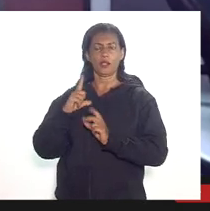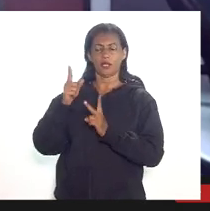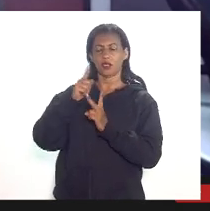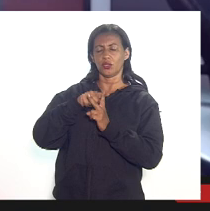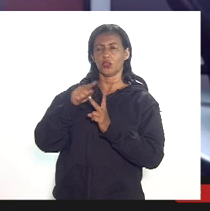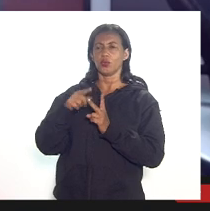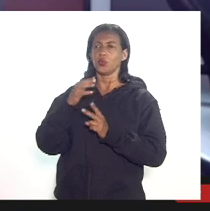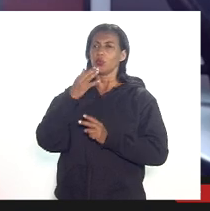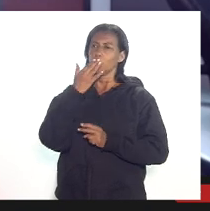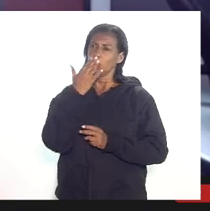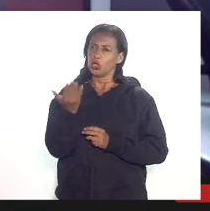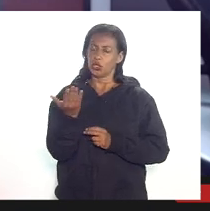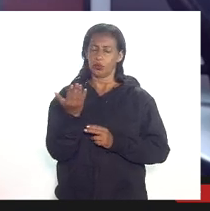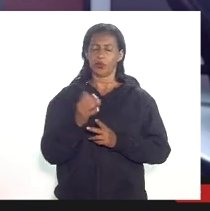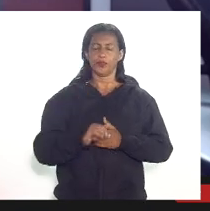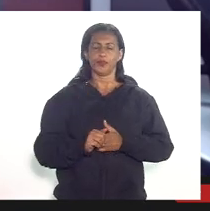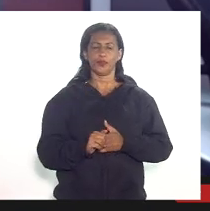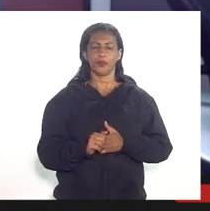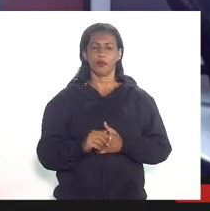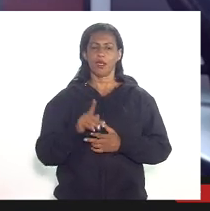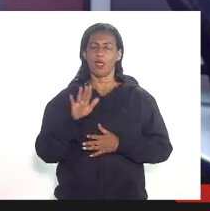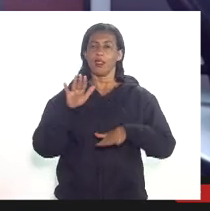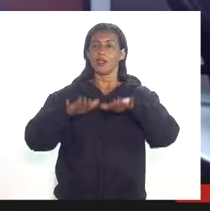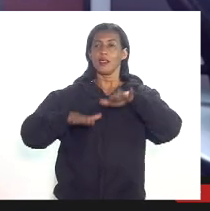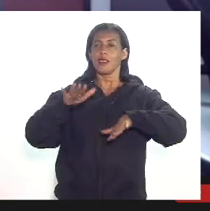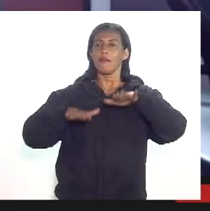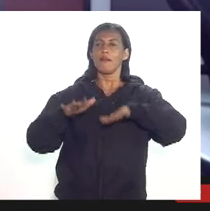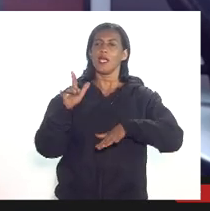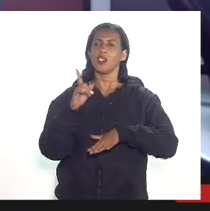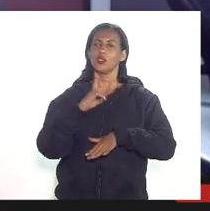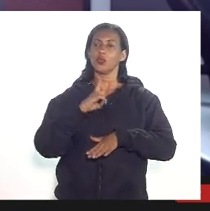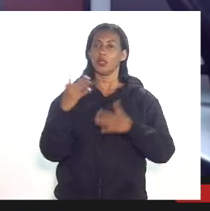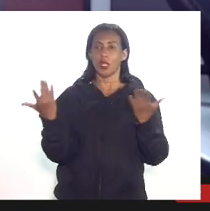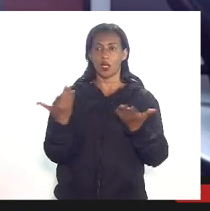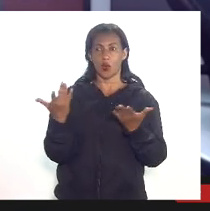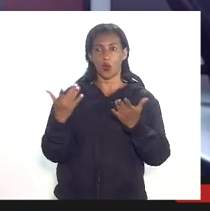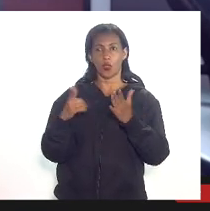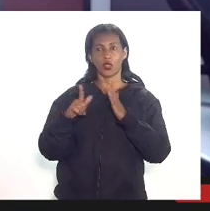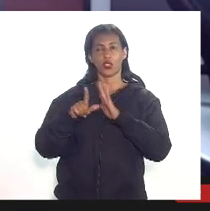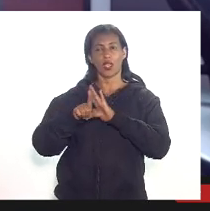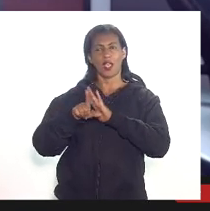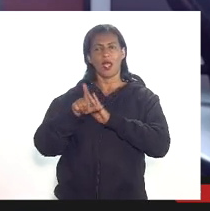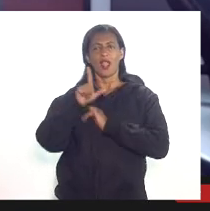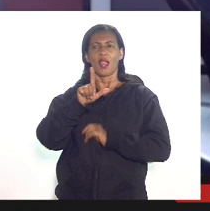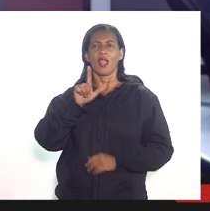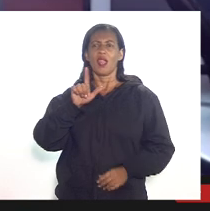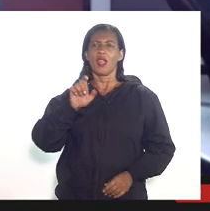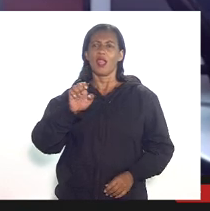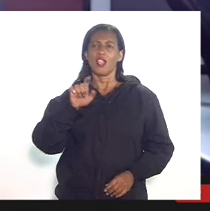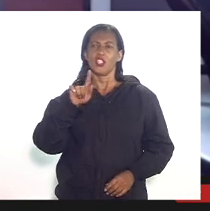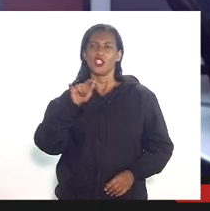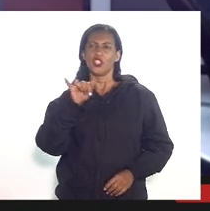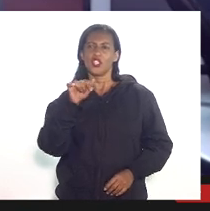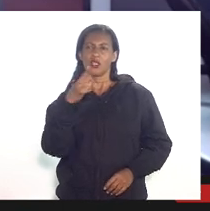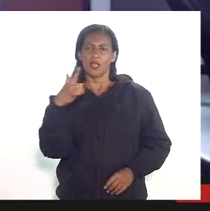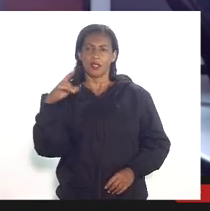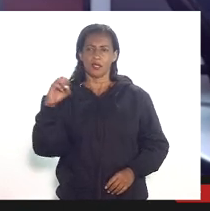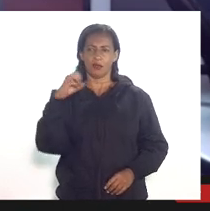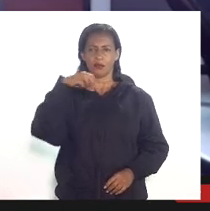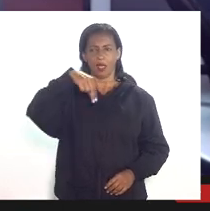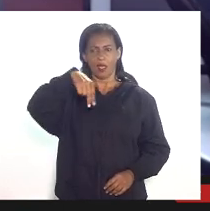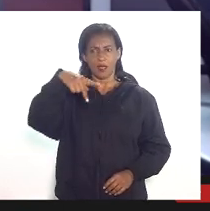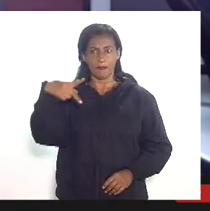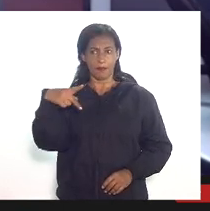apuração da participação especial a depender do que dispõe hoje a legislação da ANP o problema é que não há uma clara